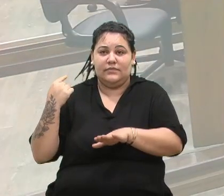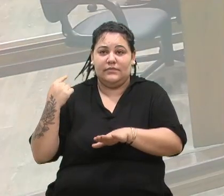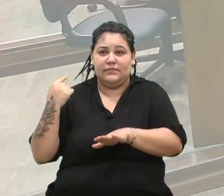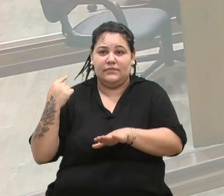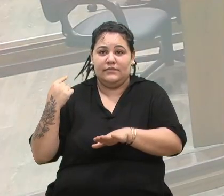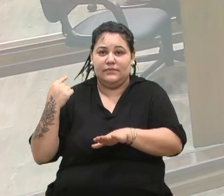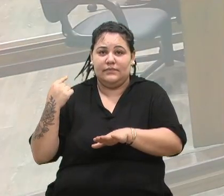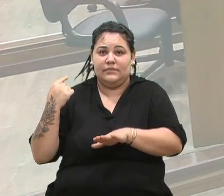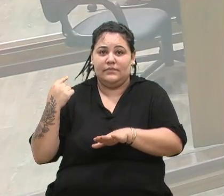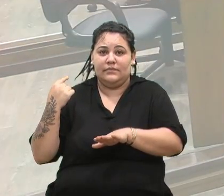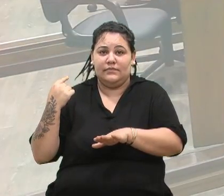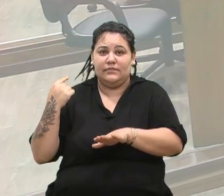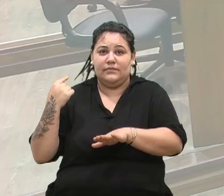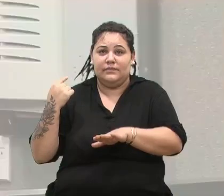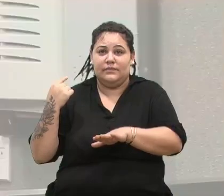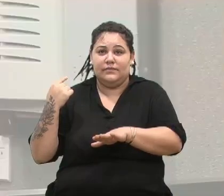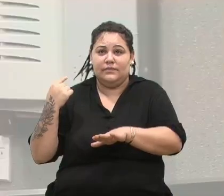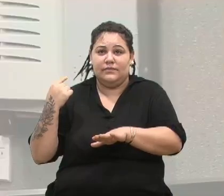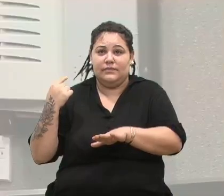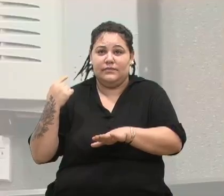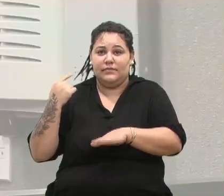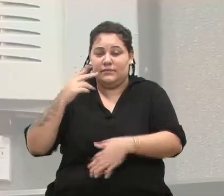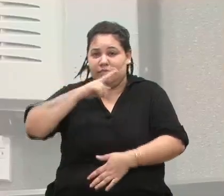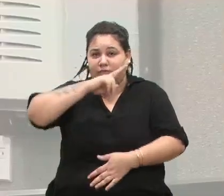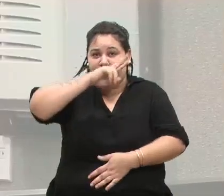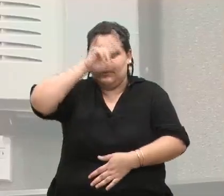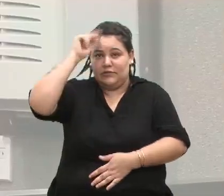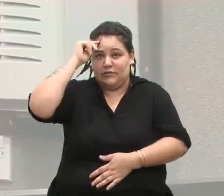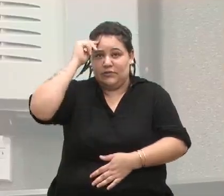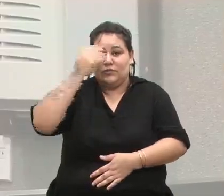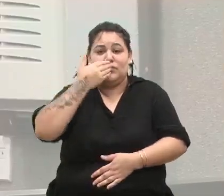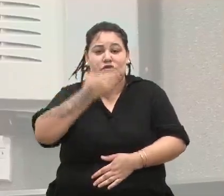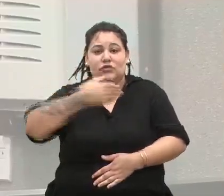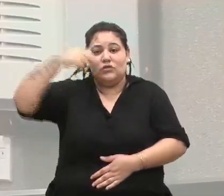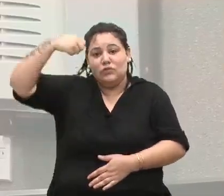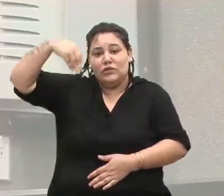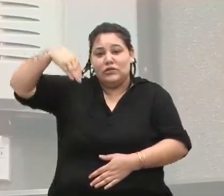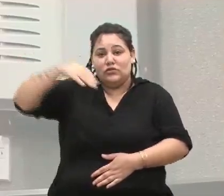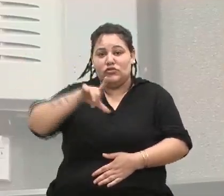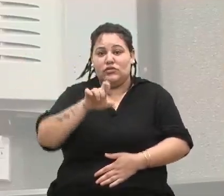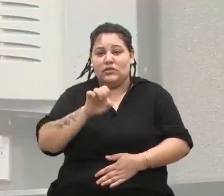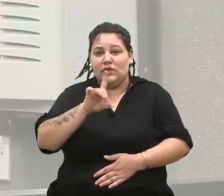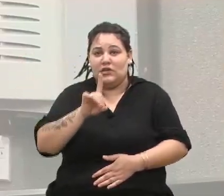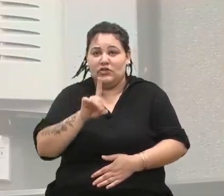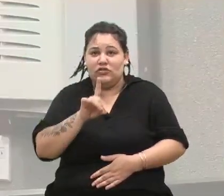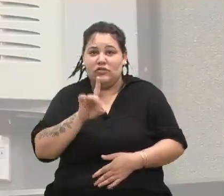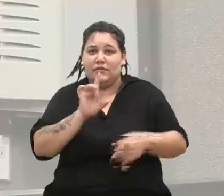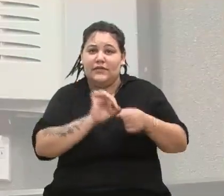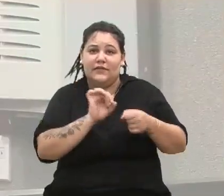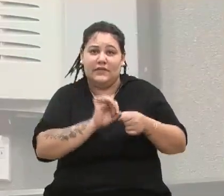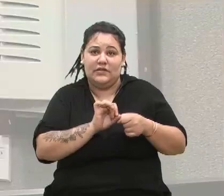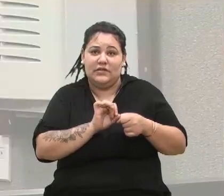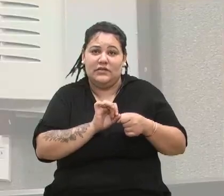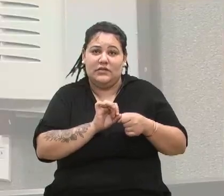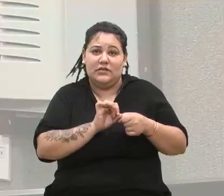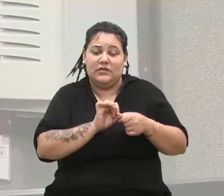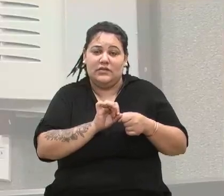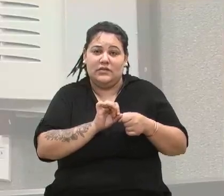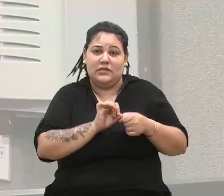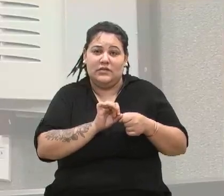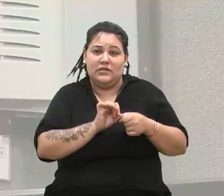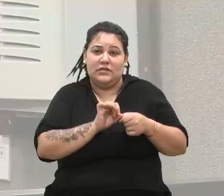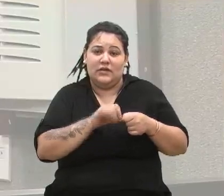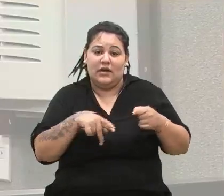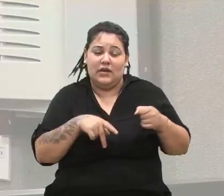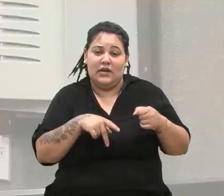Executivo, ao Prefeito, o pedido da iluminação de LED para a estreia do Esporte Clube Juventude na Série A, que ocorrerá amanhã.